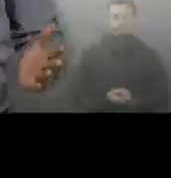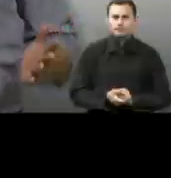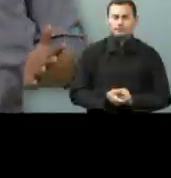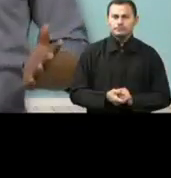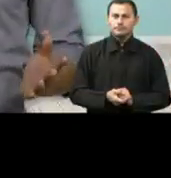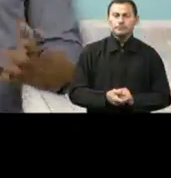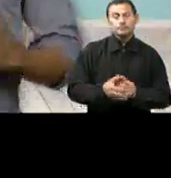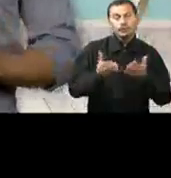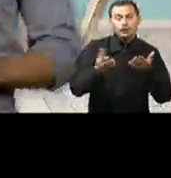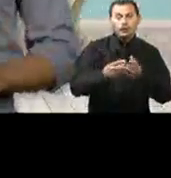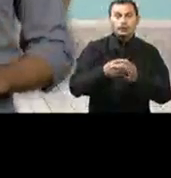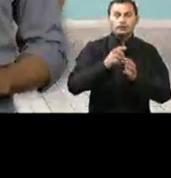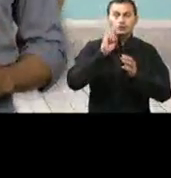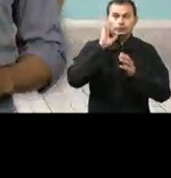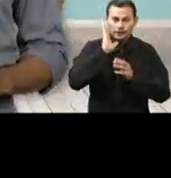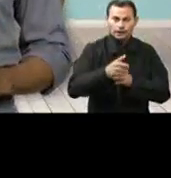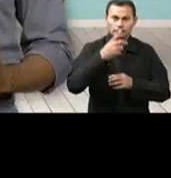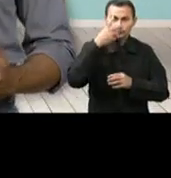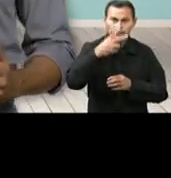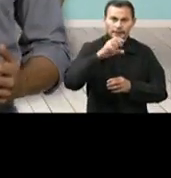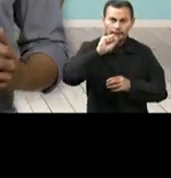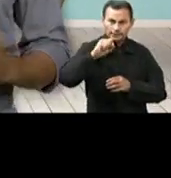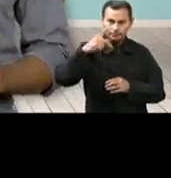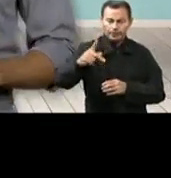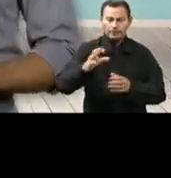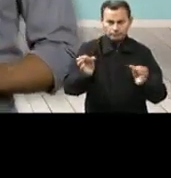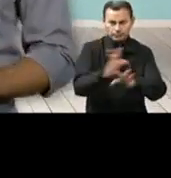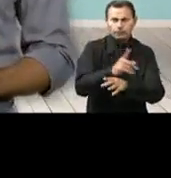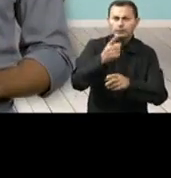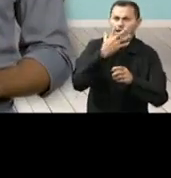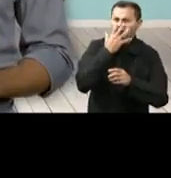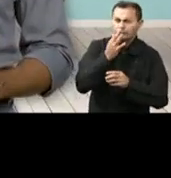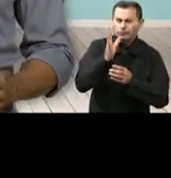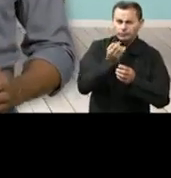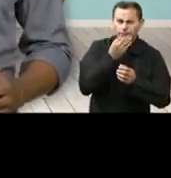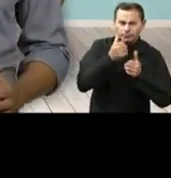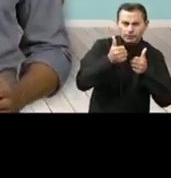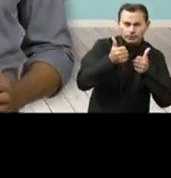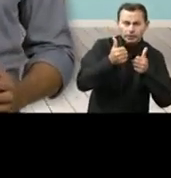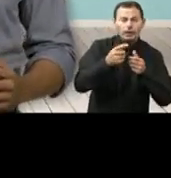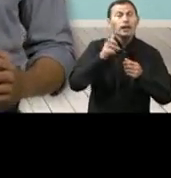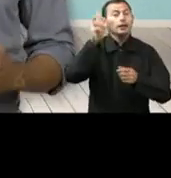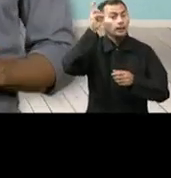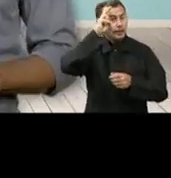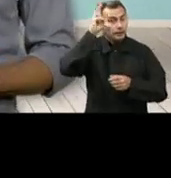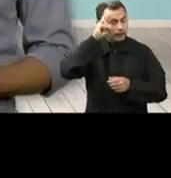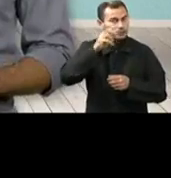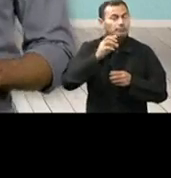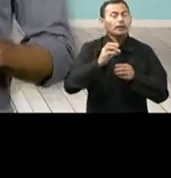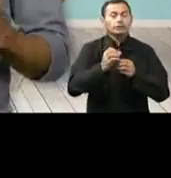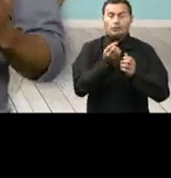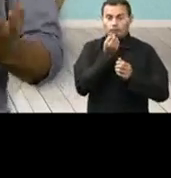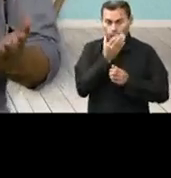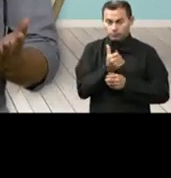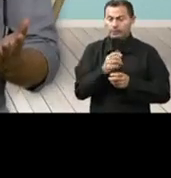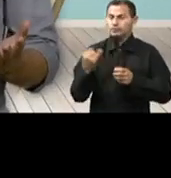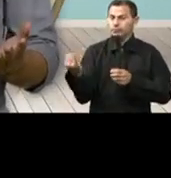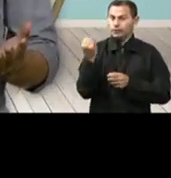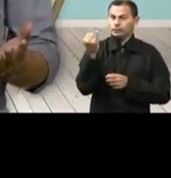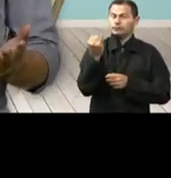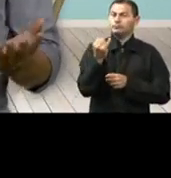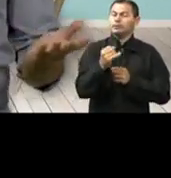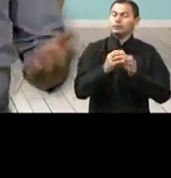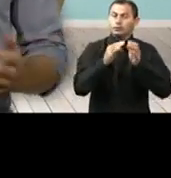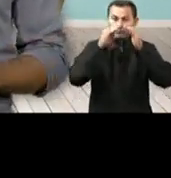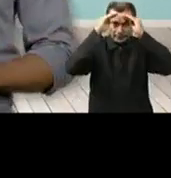Bom, duas SPs já foram finalizadas. Como você acha que está se saindo? Lembre-se de que, para se dar bem, é importante seguir